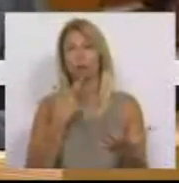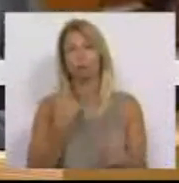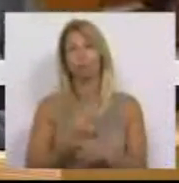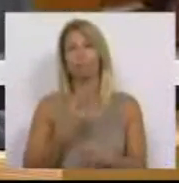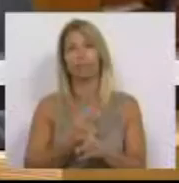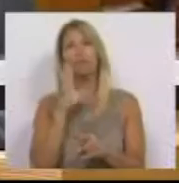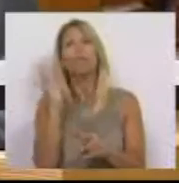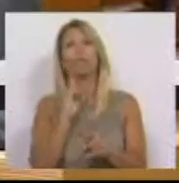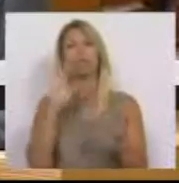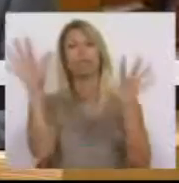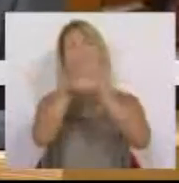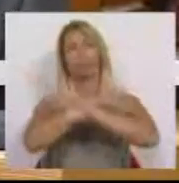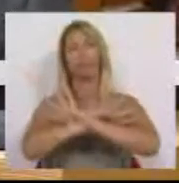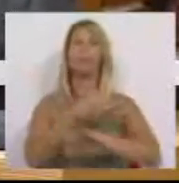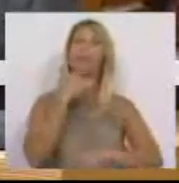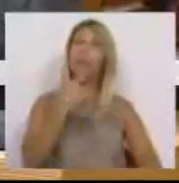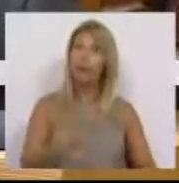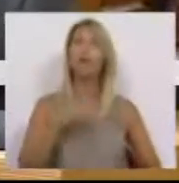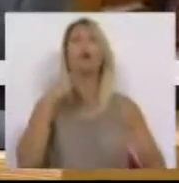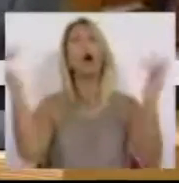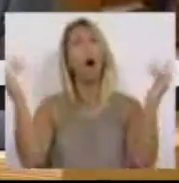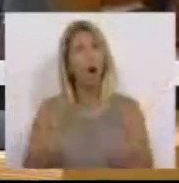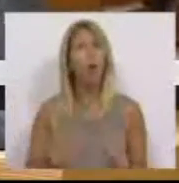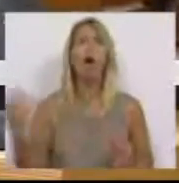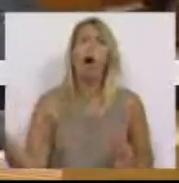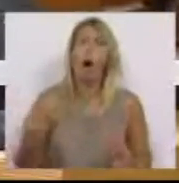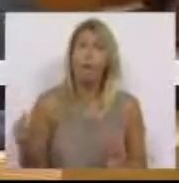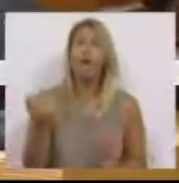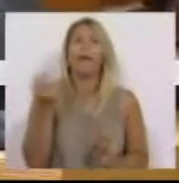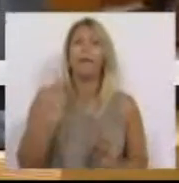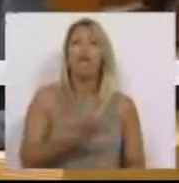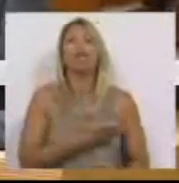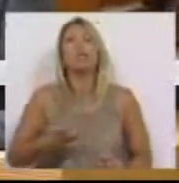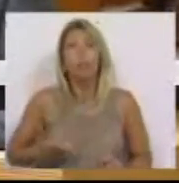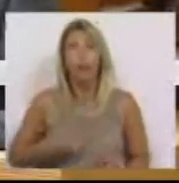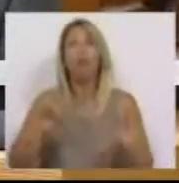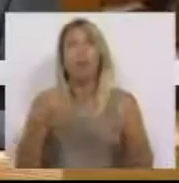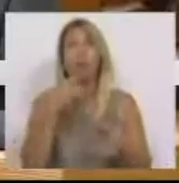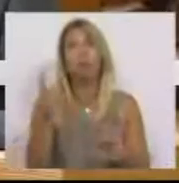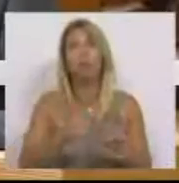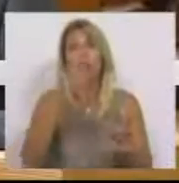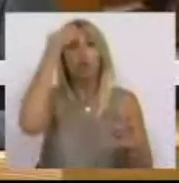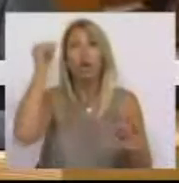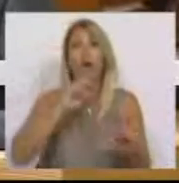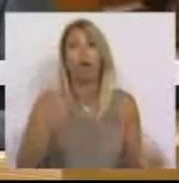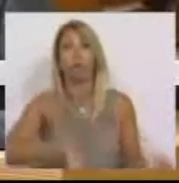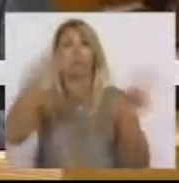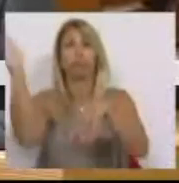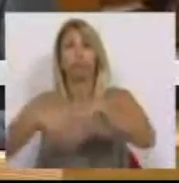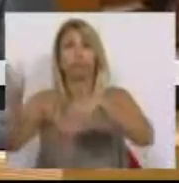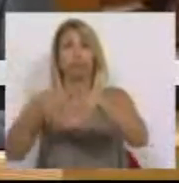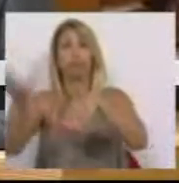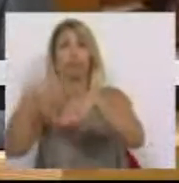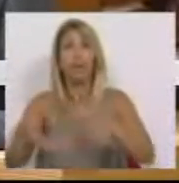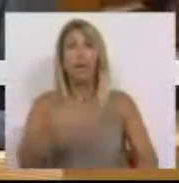Vangloriam-se da redução da taxa de desemprego, ignorando olimpicamente a imigração em massa. Os 170 mil desempregados,